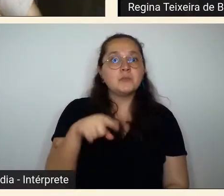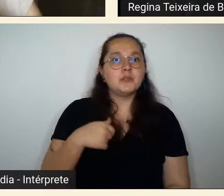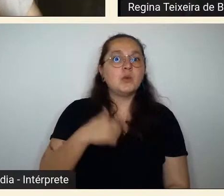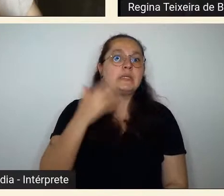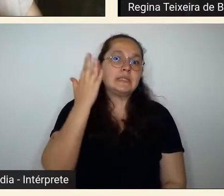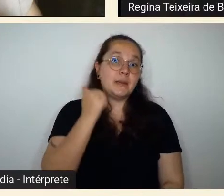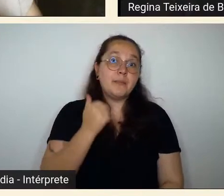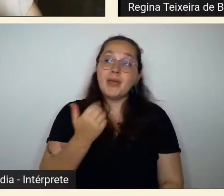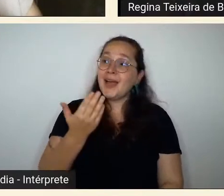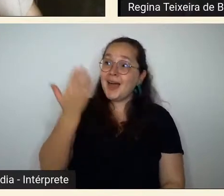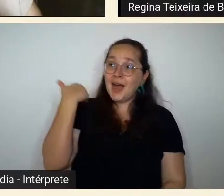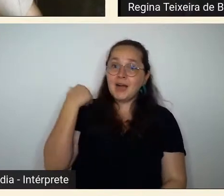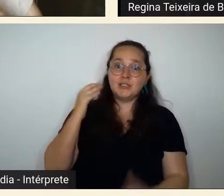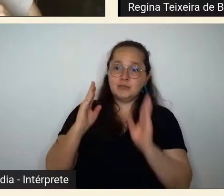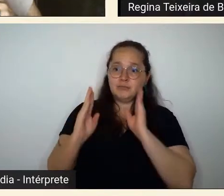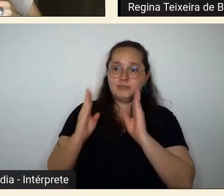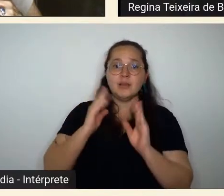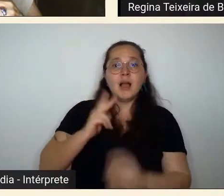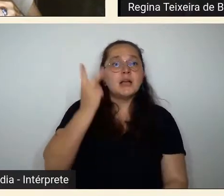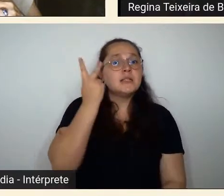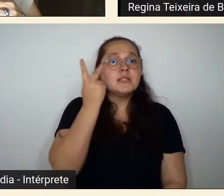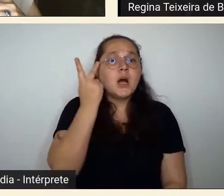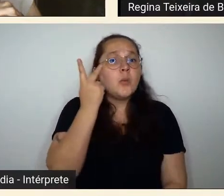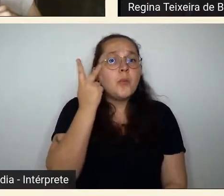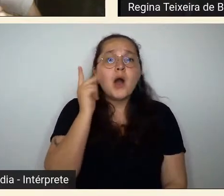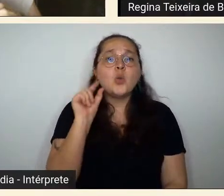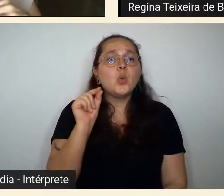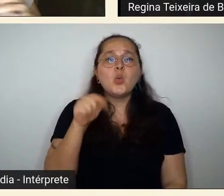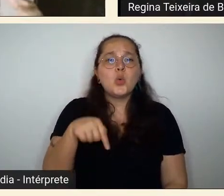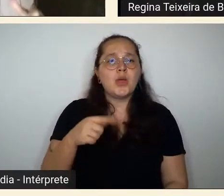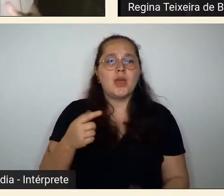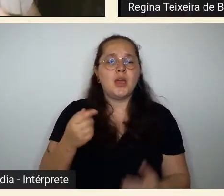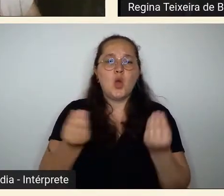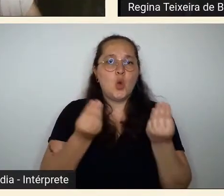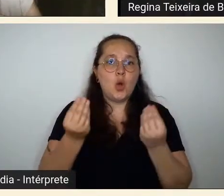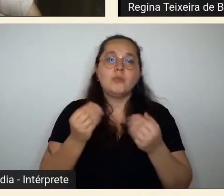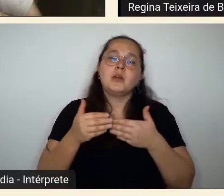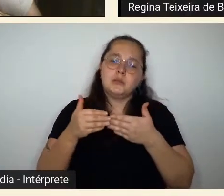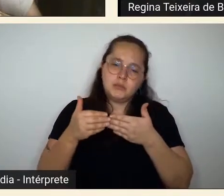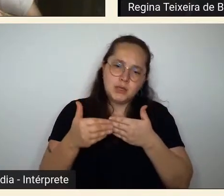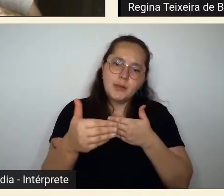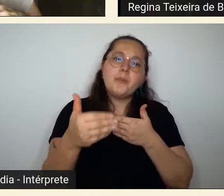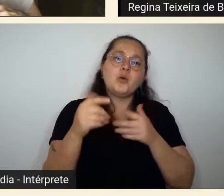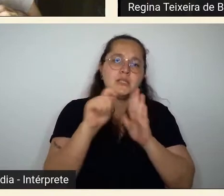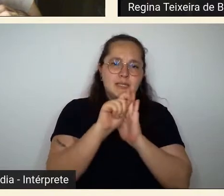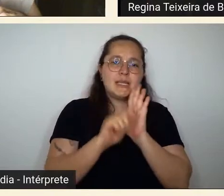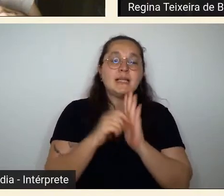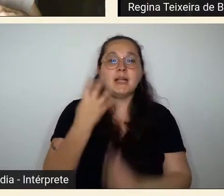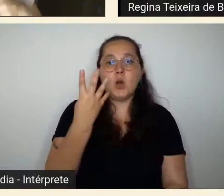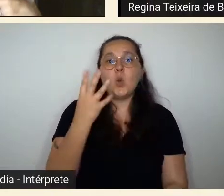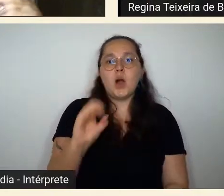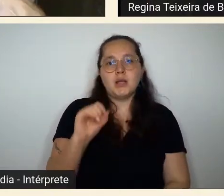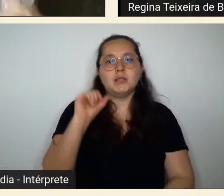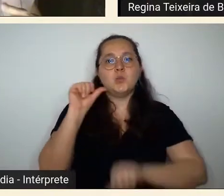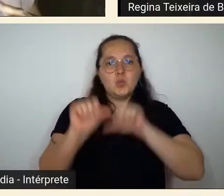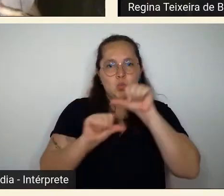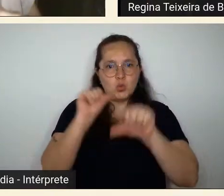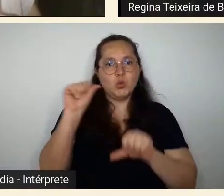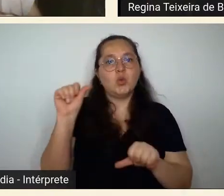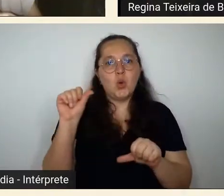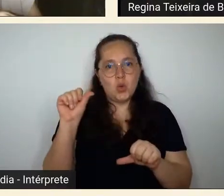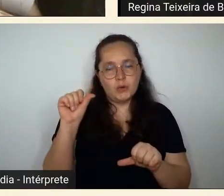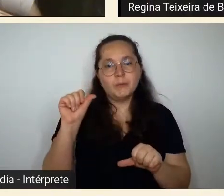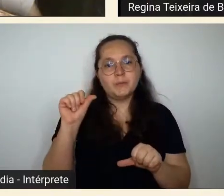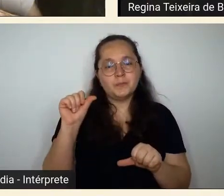Paulo naquela época e São Paulo como mudou a partir da década de 40 sobretudo depois da chegada muito grande